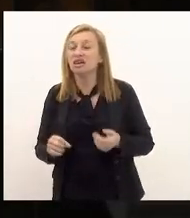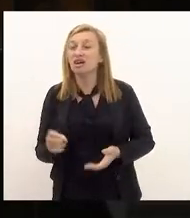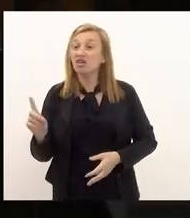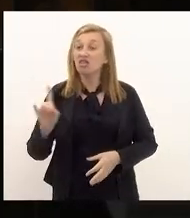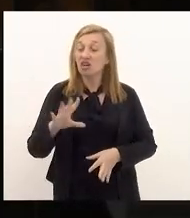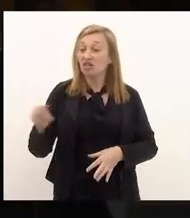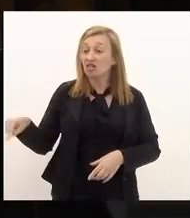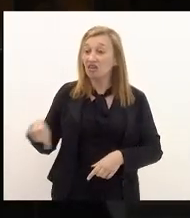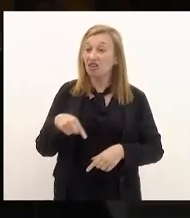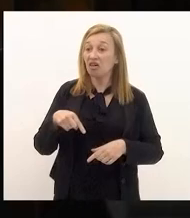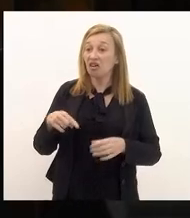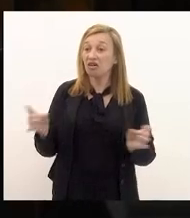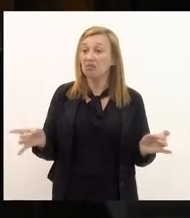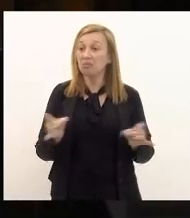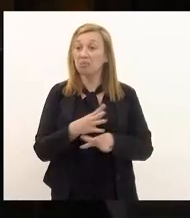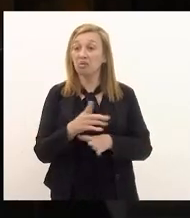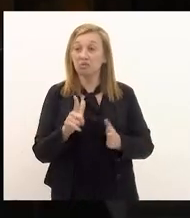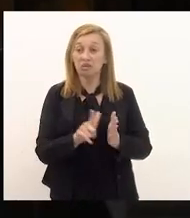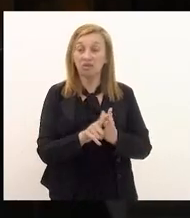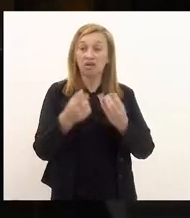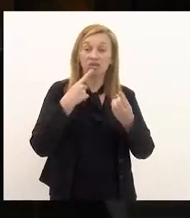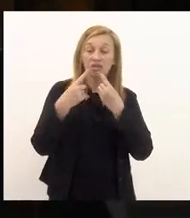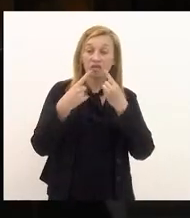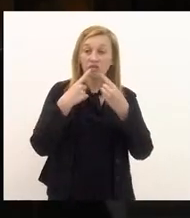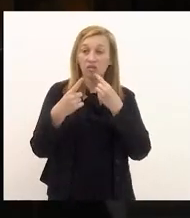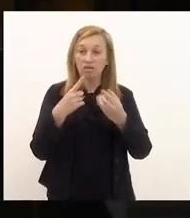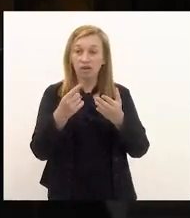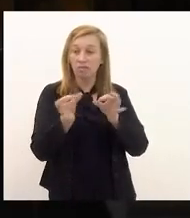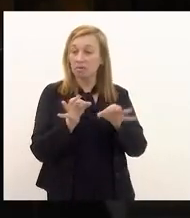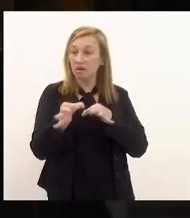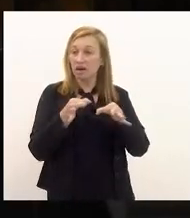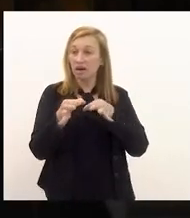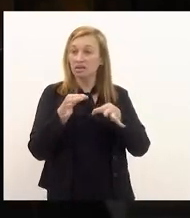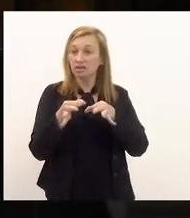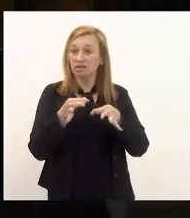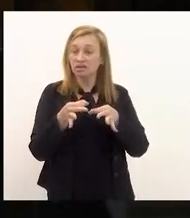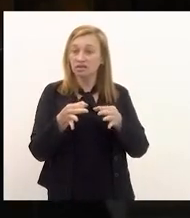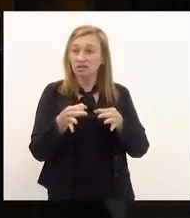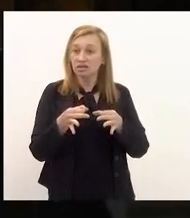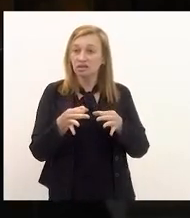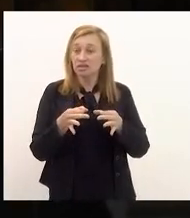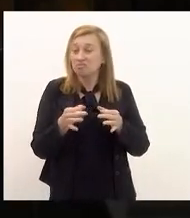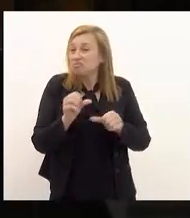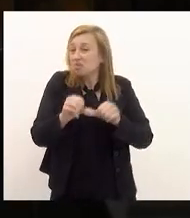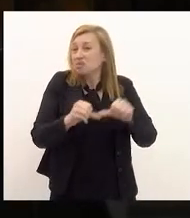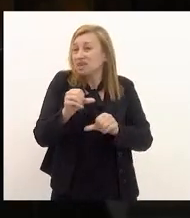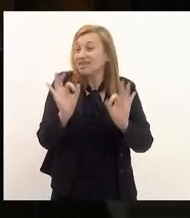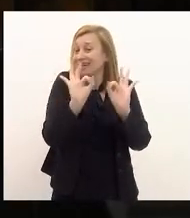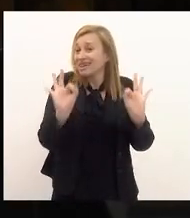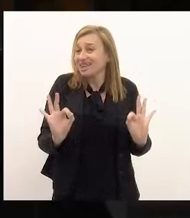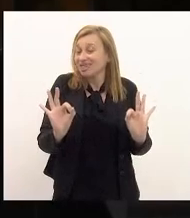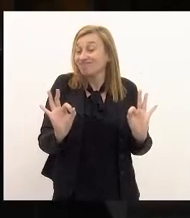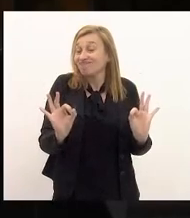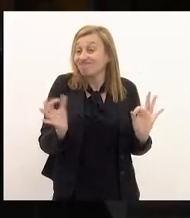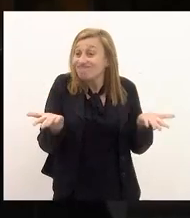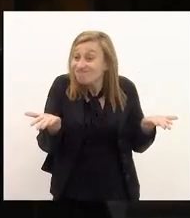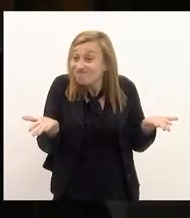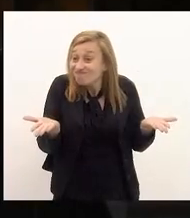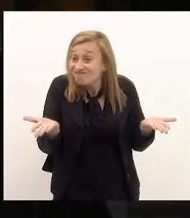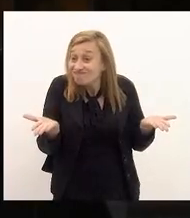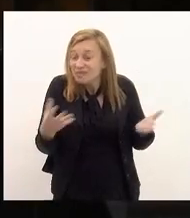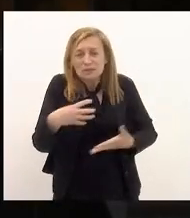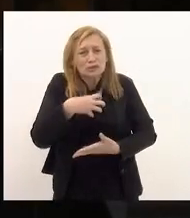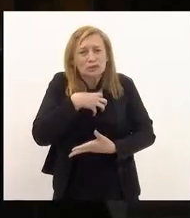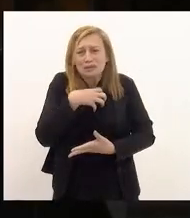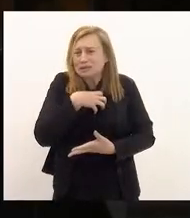chegarem com um discurso pronto um discurso encomendado e que definitivamente não vai mudar a sua vida servidor público não se